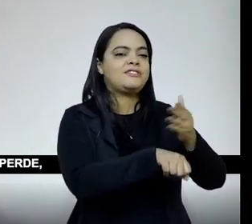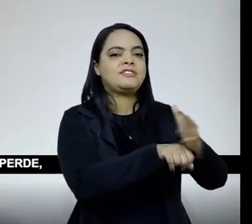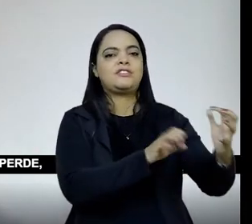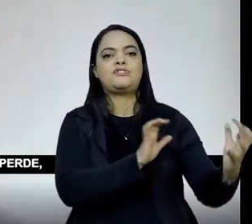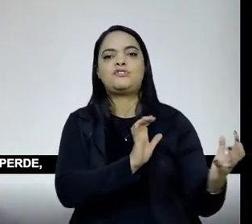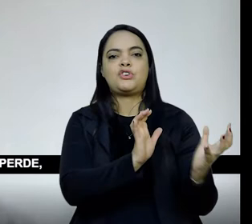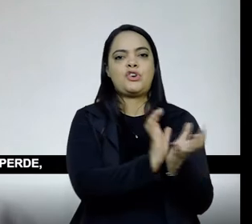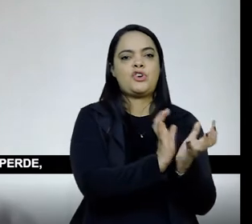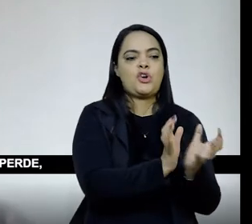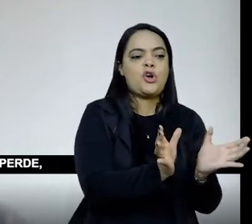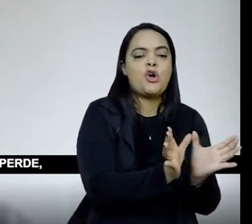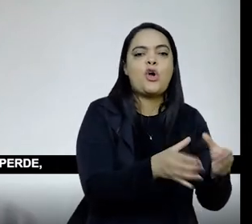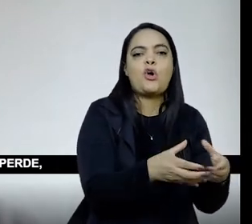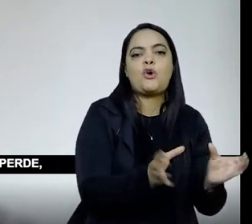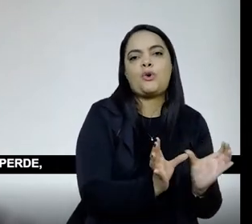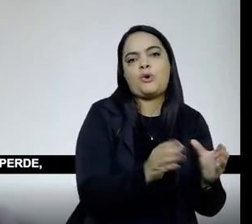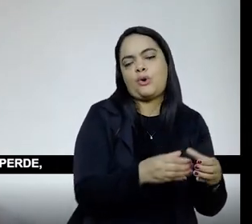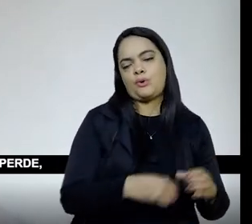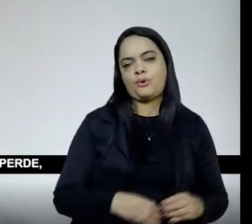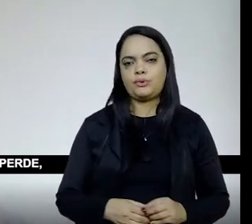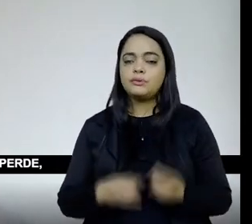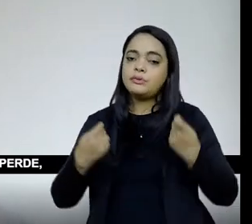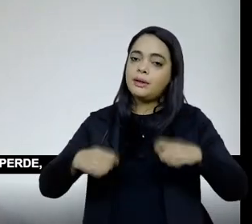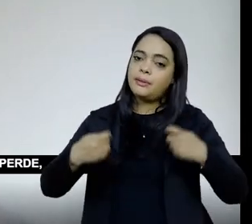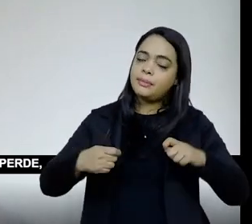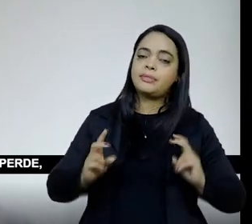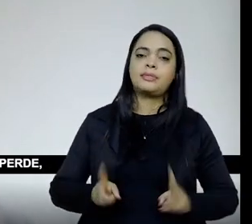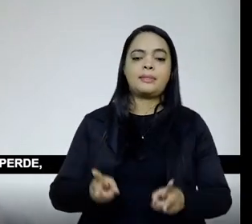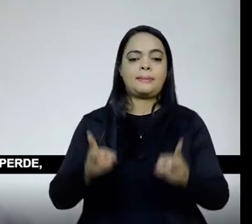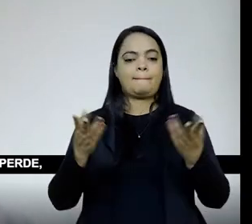é claro que é sempre, é preciso ter sempre